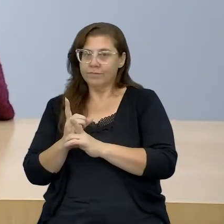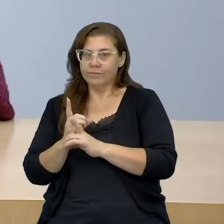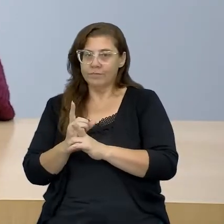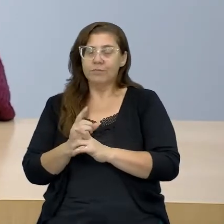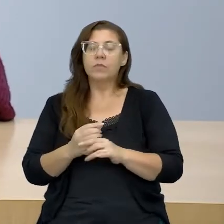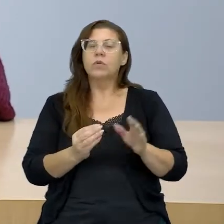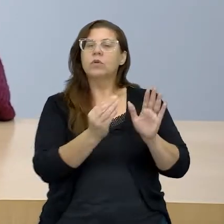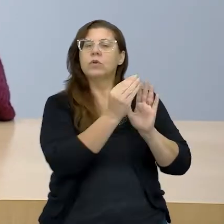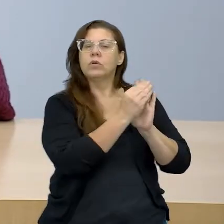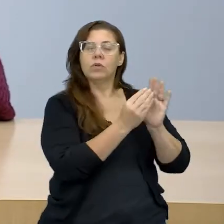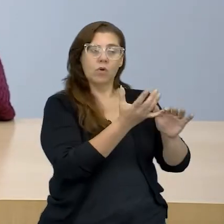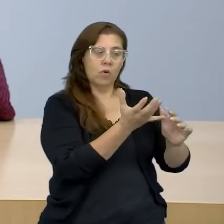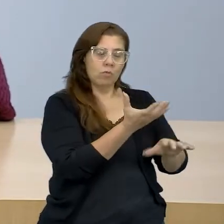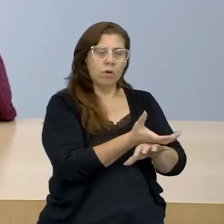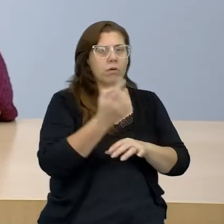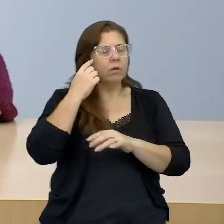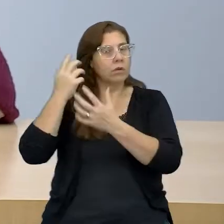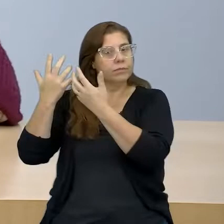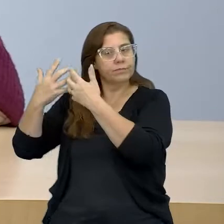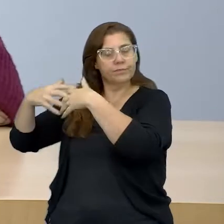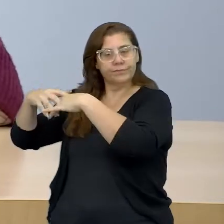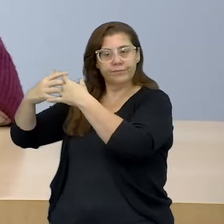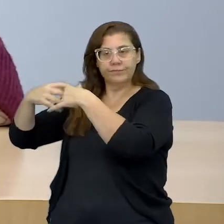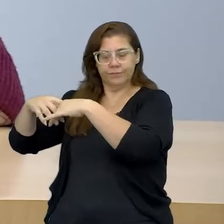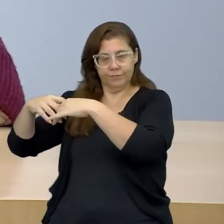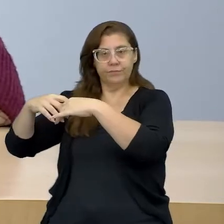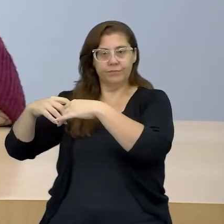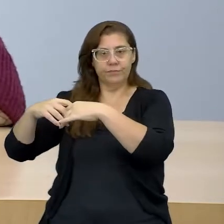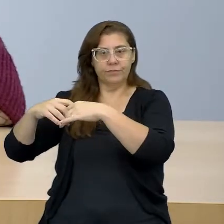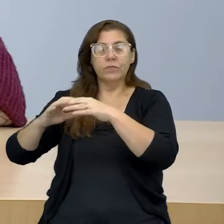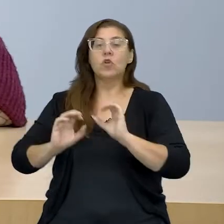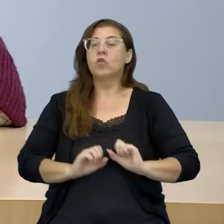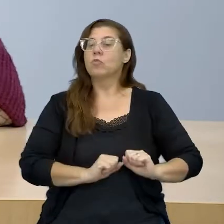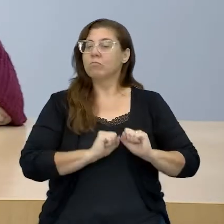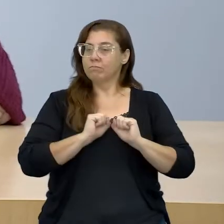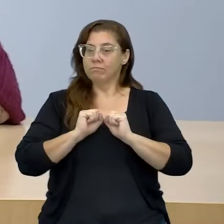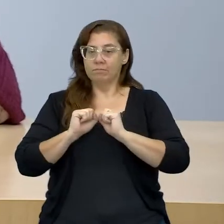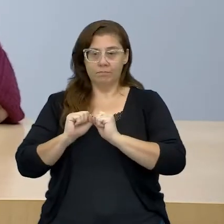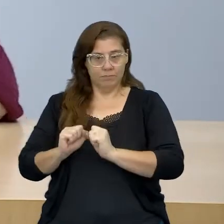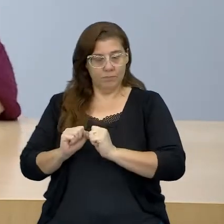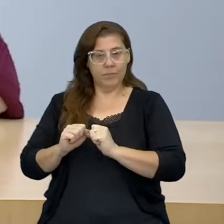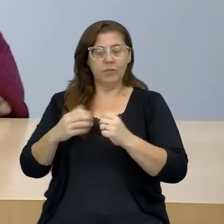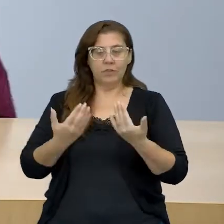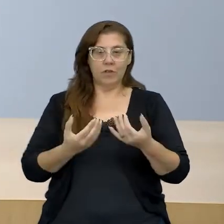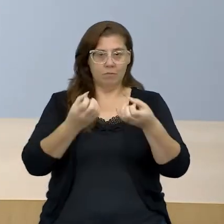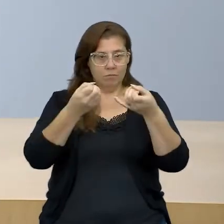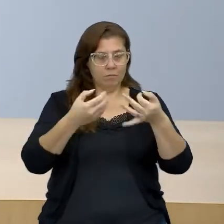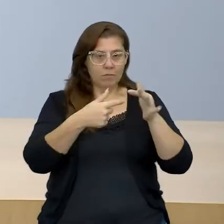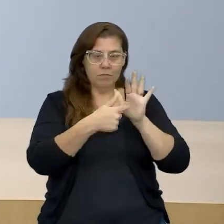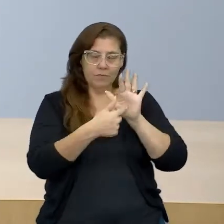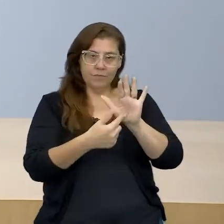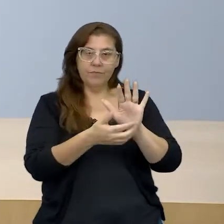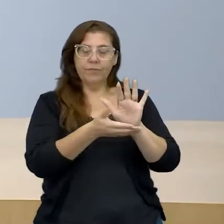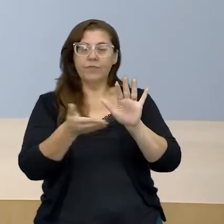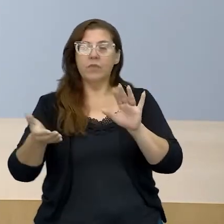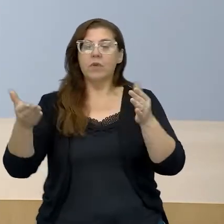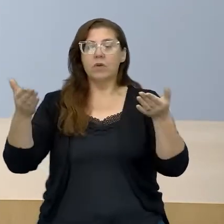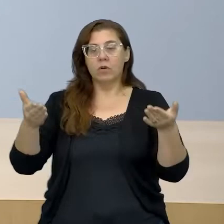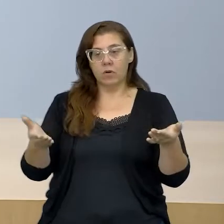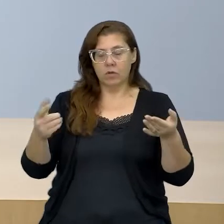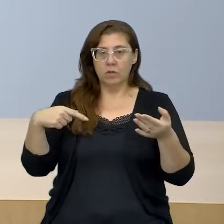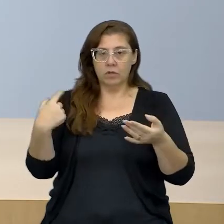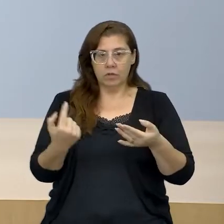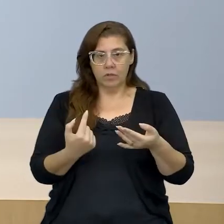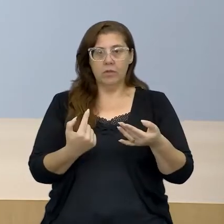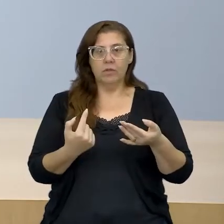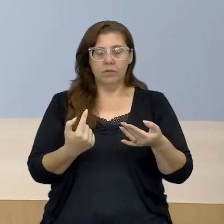componente Reflexões sobre o Poder. Então, quero contar para vocês que hoje a gente vai